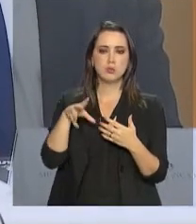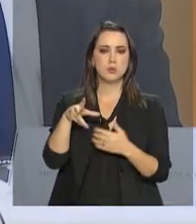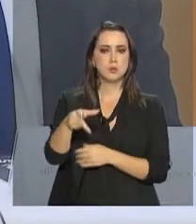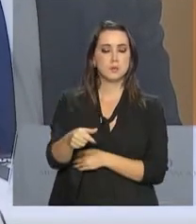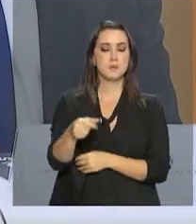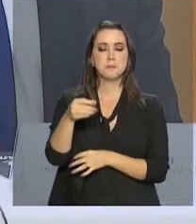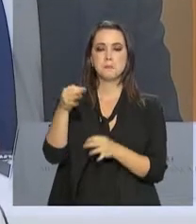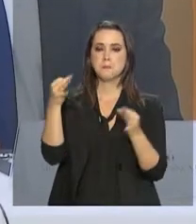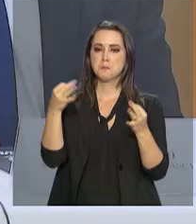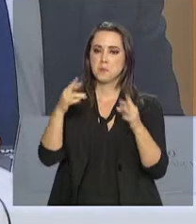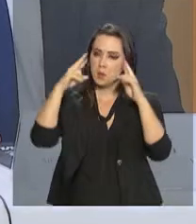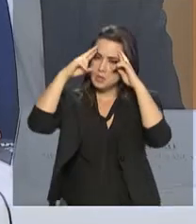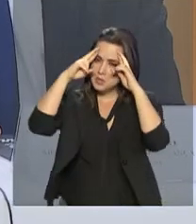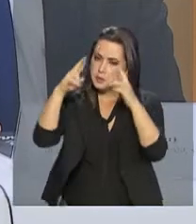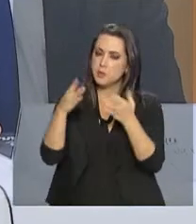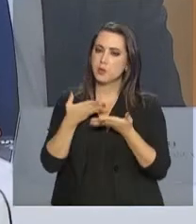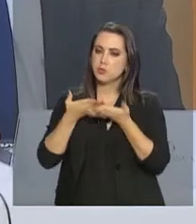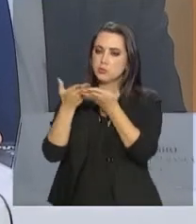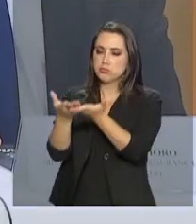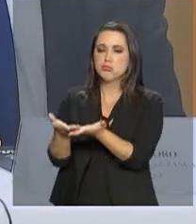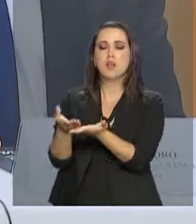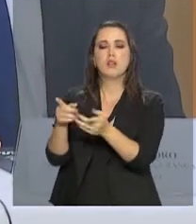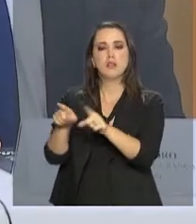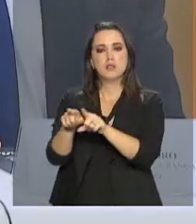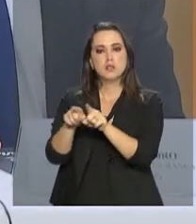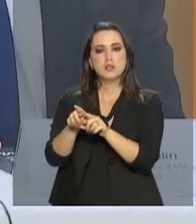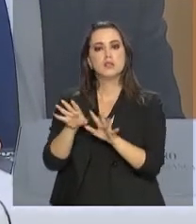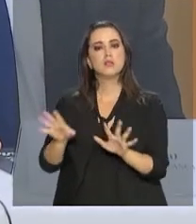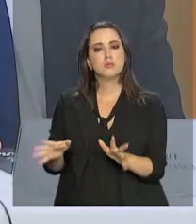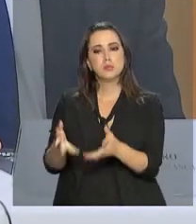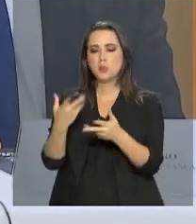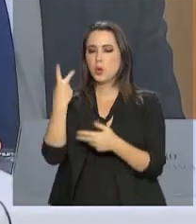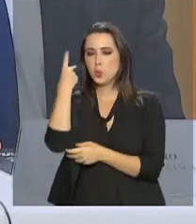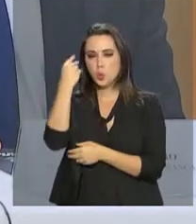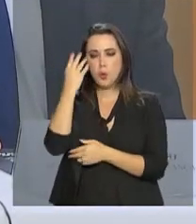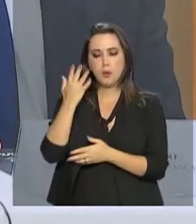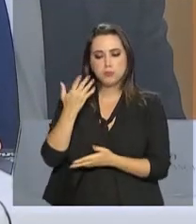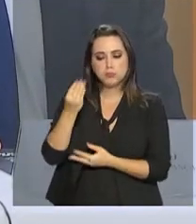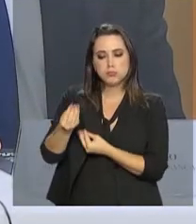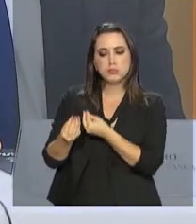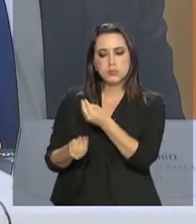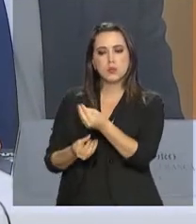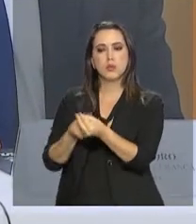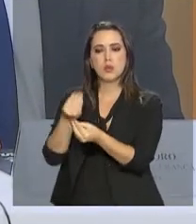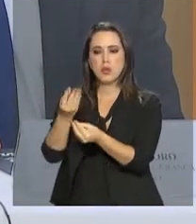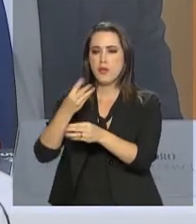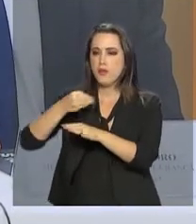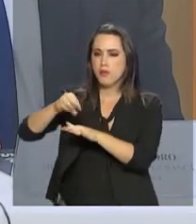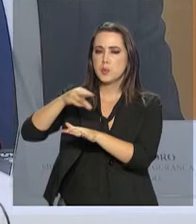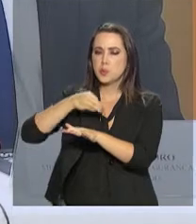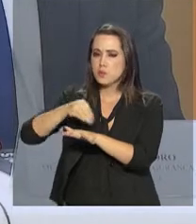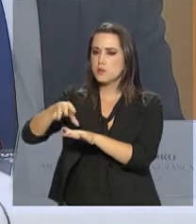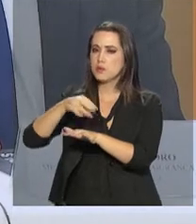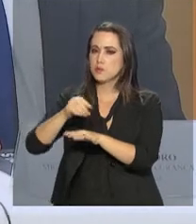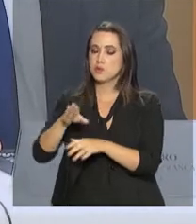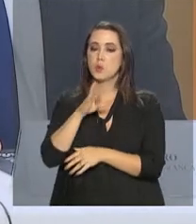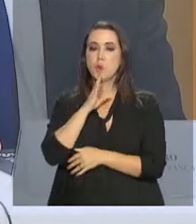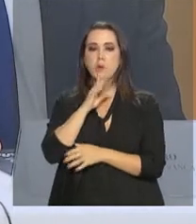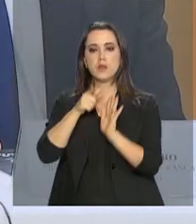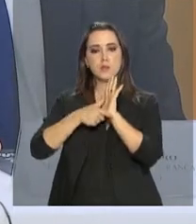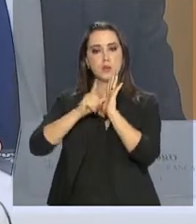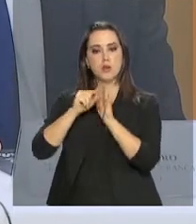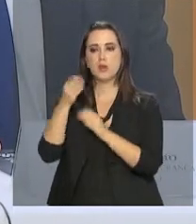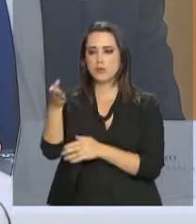diria assim, respeitosa e também com muita fluidez. Eu já o conheço anteriormente e vice